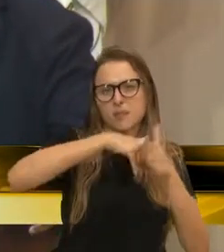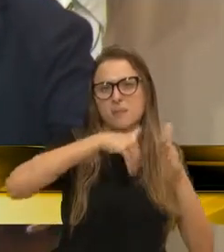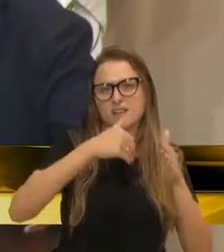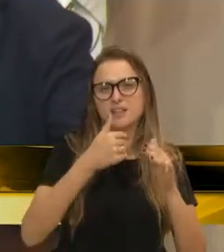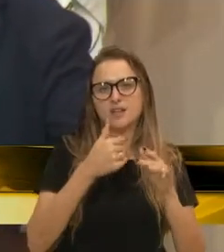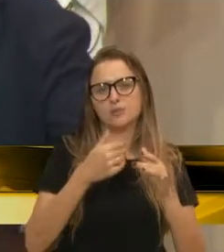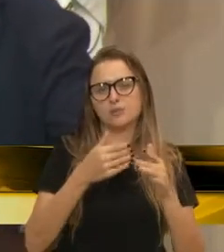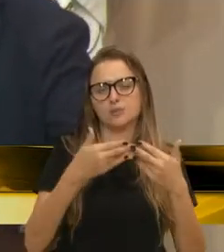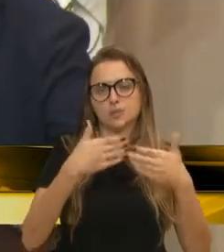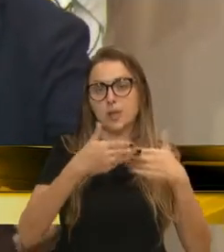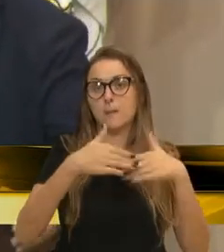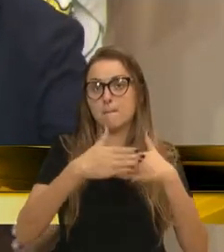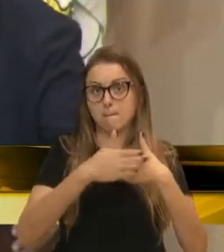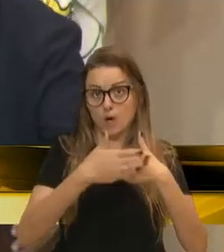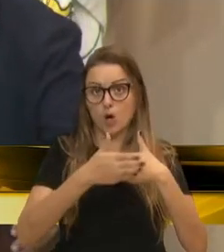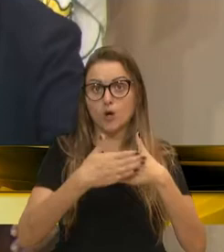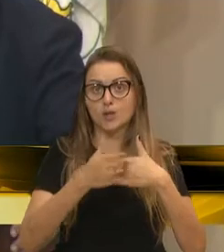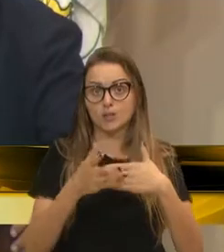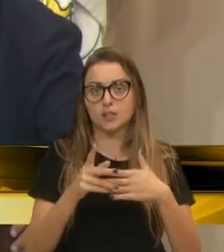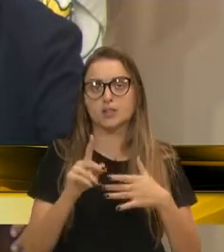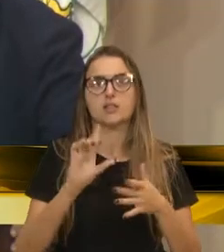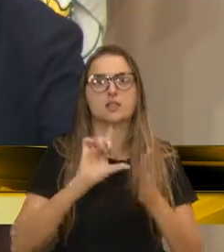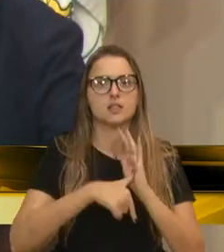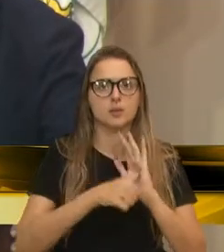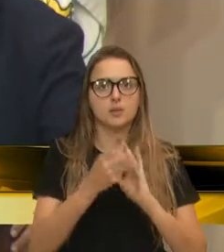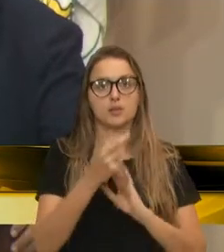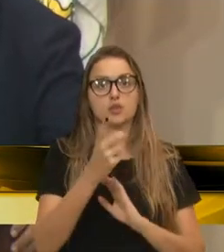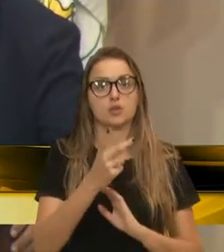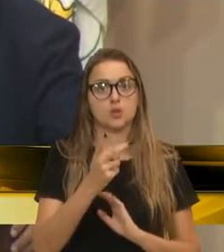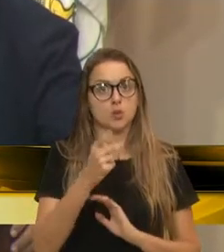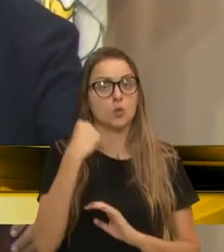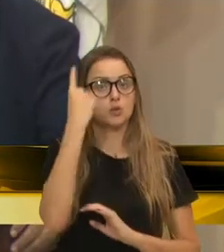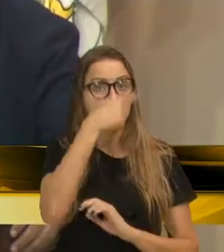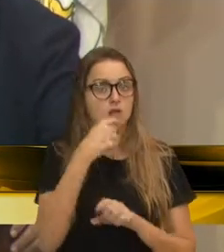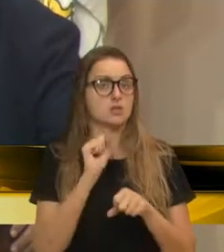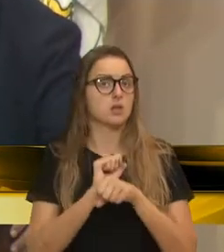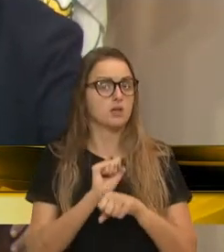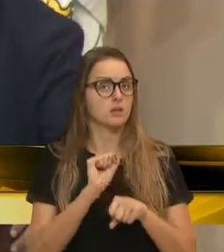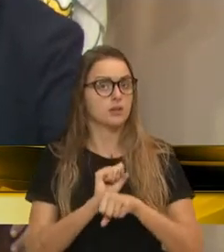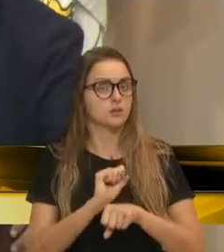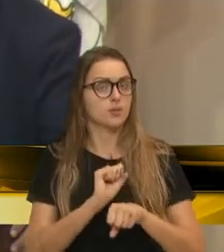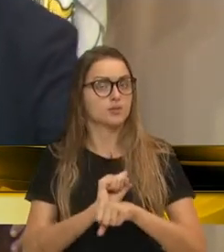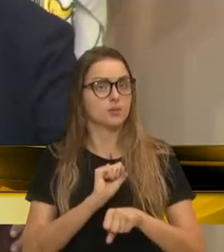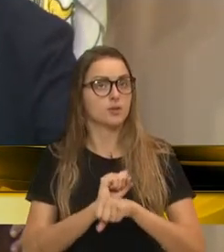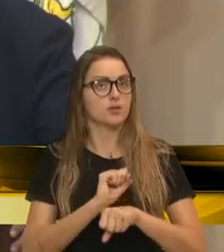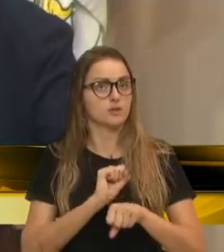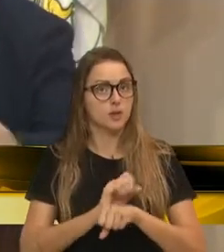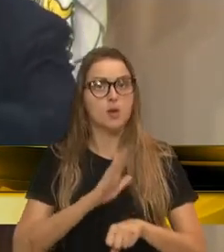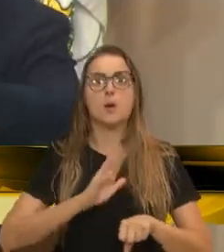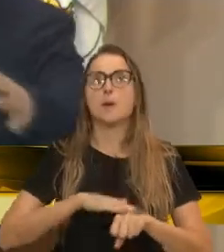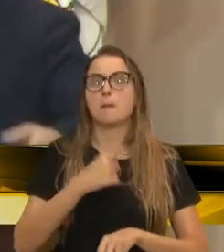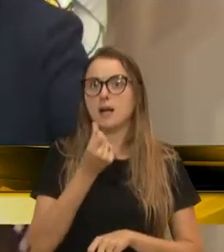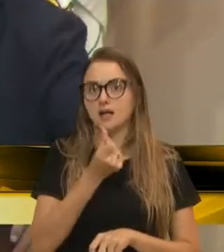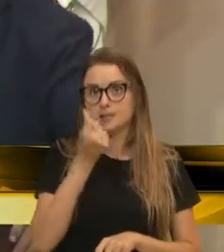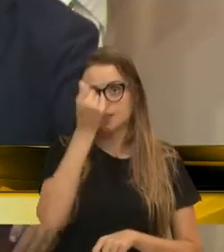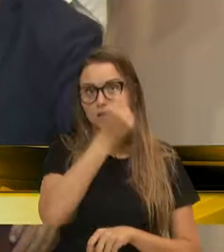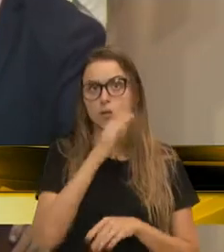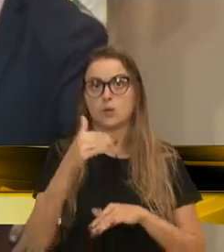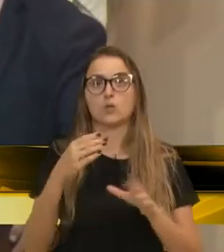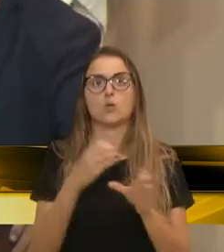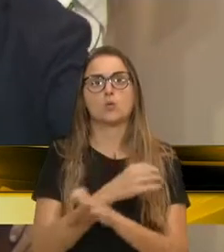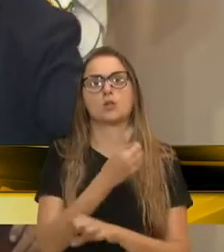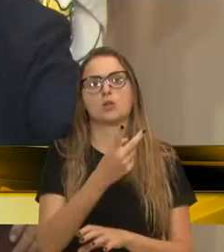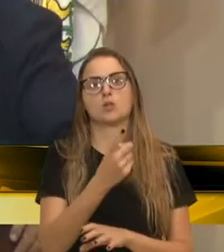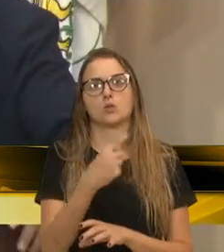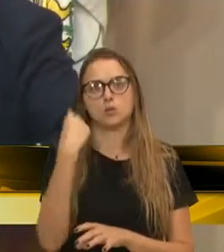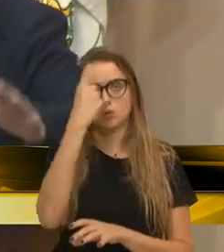errado. Está errado, mas depois de 12 horas, a senhora dele fazia, quatro, cinco horas estava lá, ele esperou mais seis horas, quando estava fechando as 12 horas. Bom,